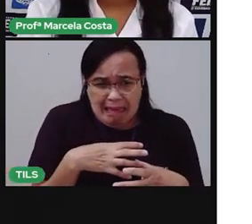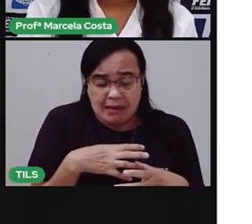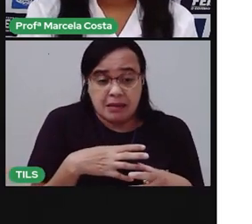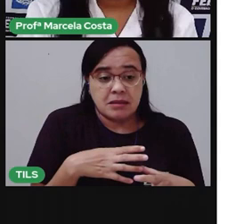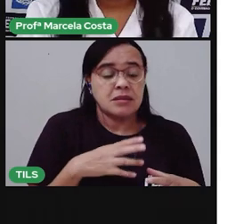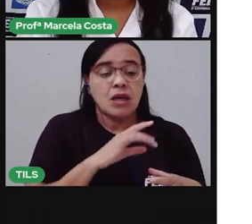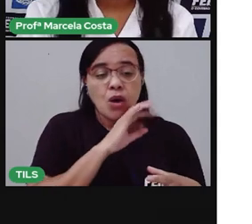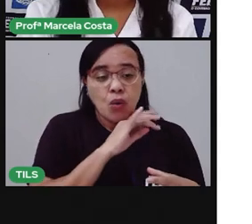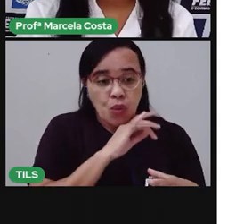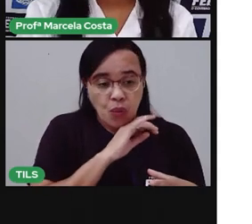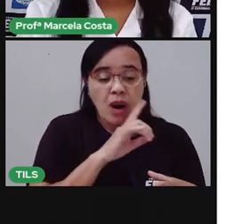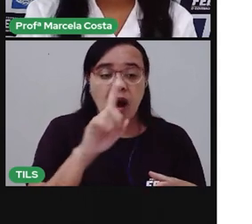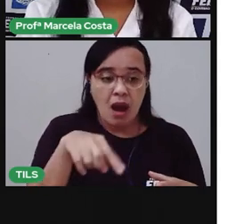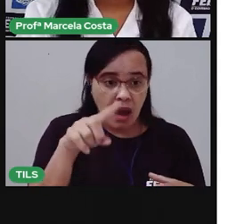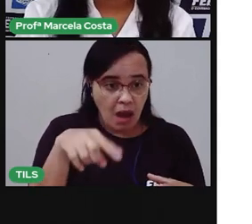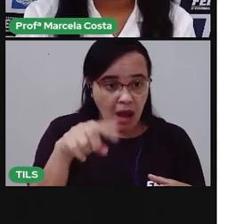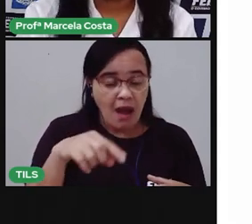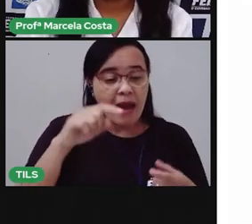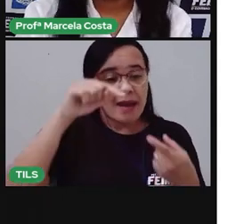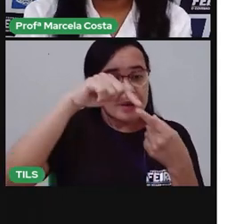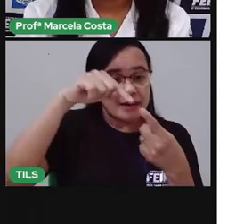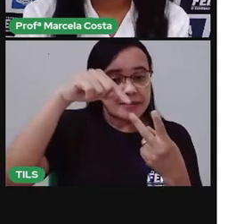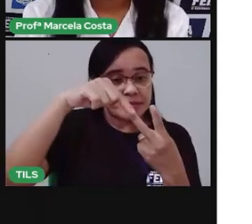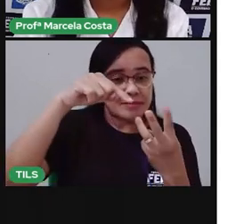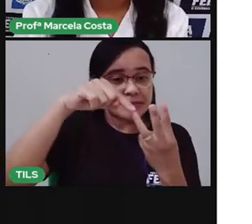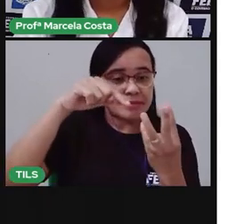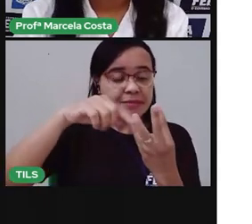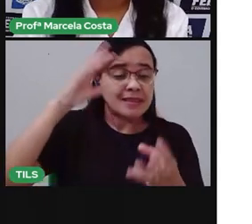estratégicos da nossa língua.